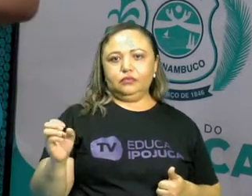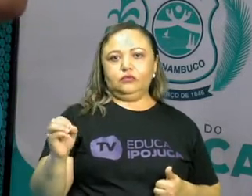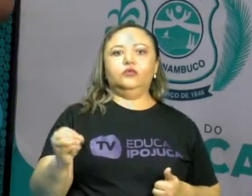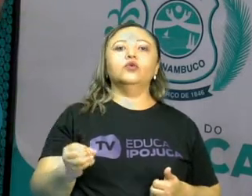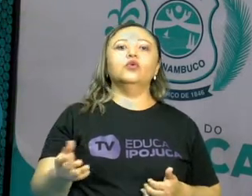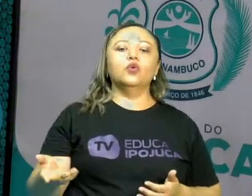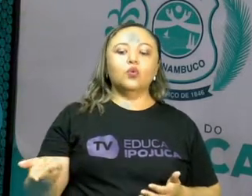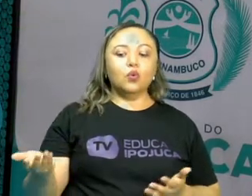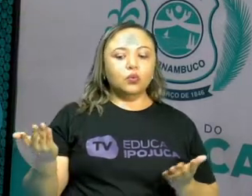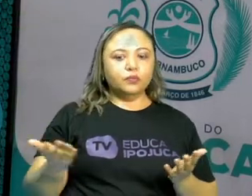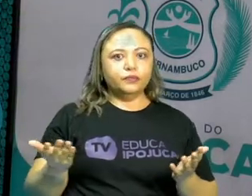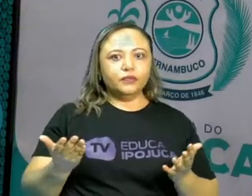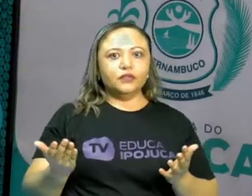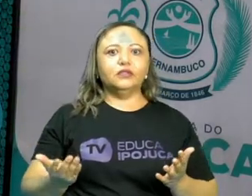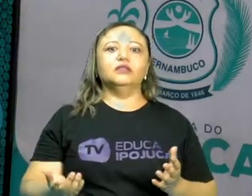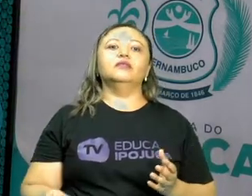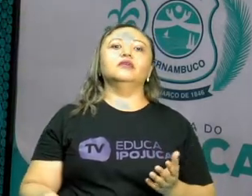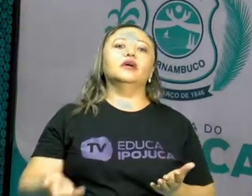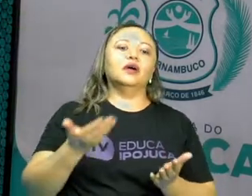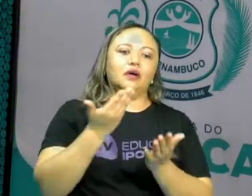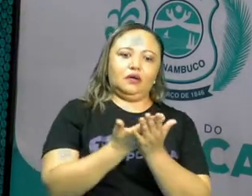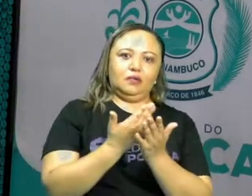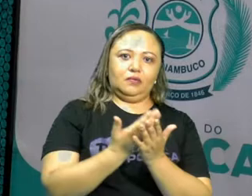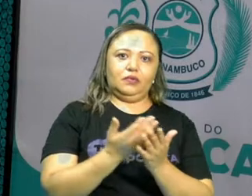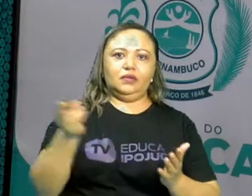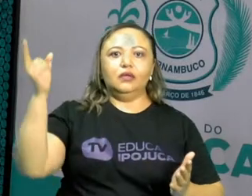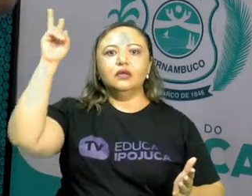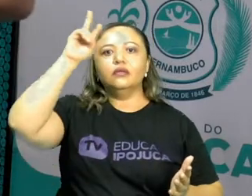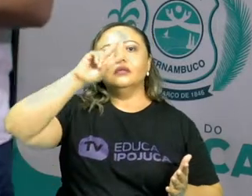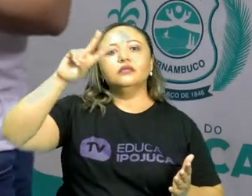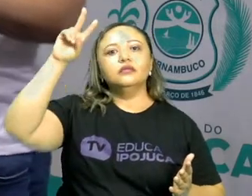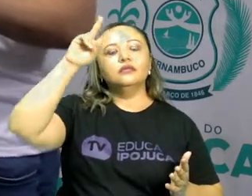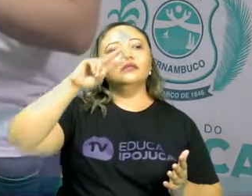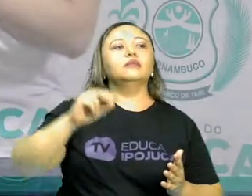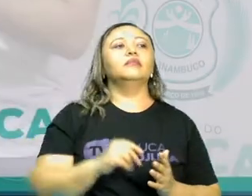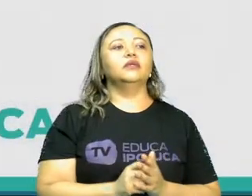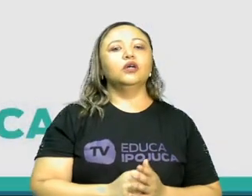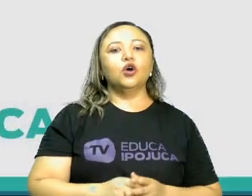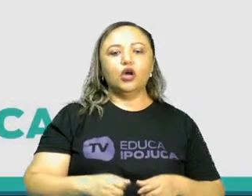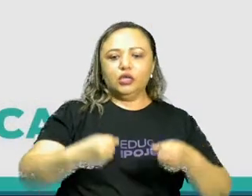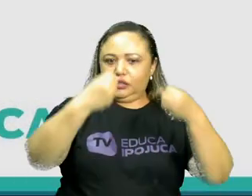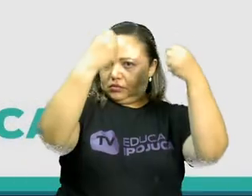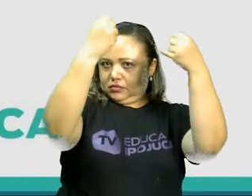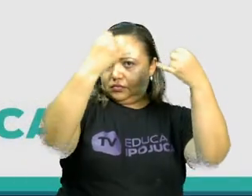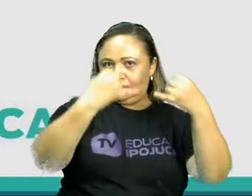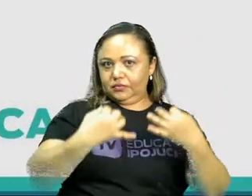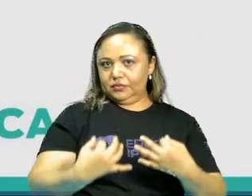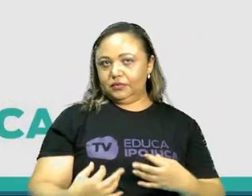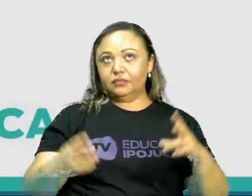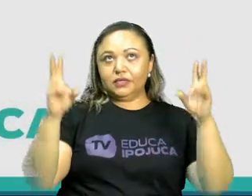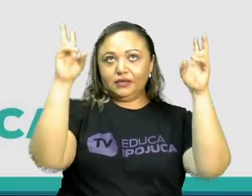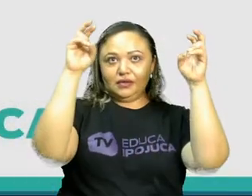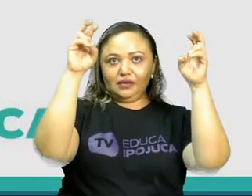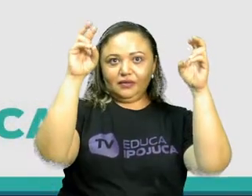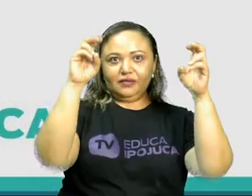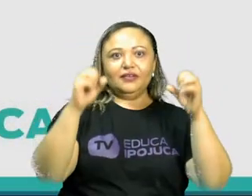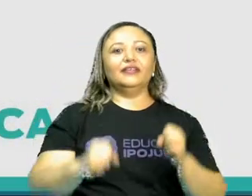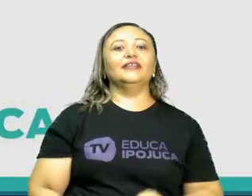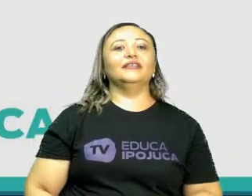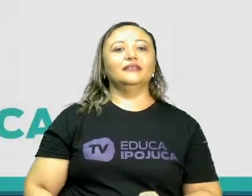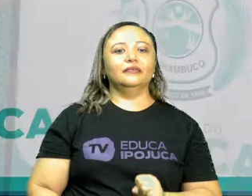então com as nossas aulas de história. E hoje nós vamos falar sobre iluminismo e